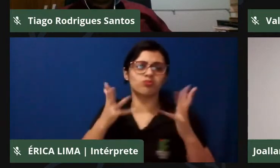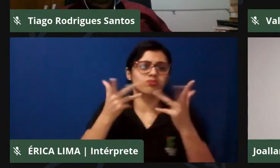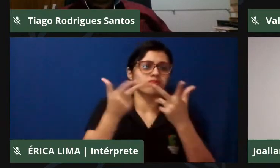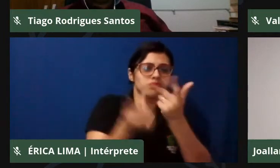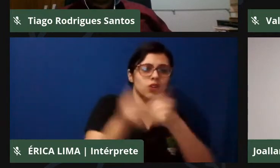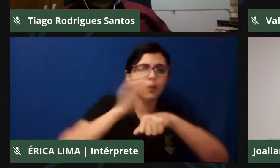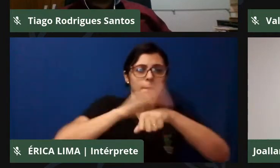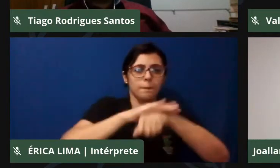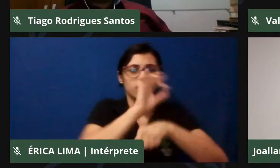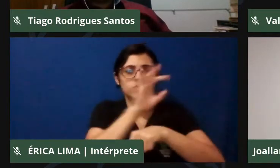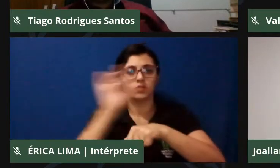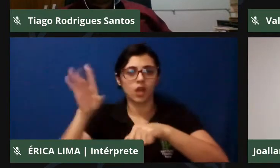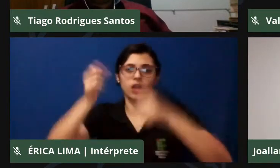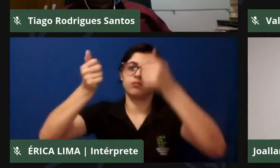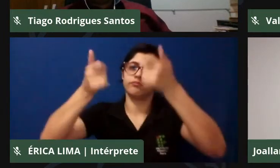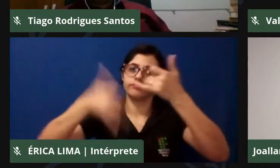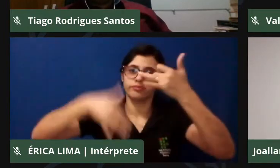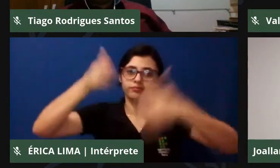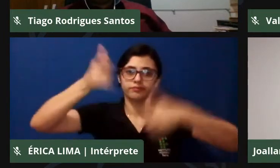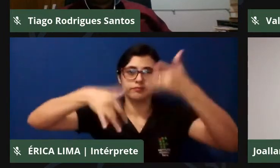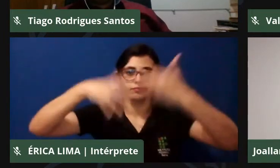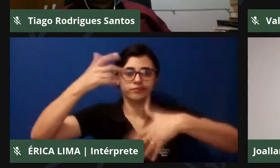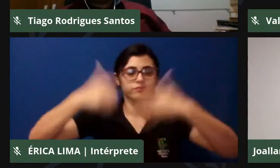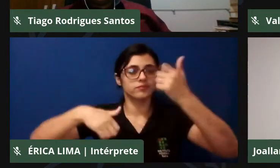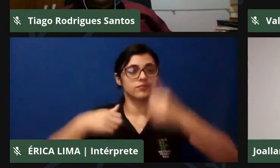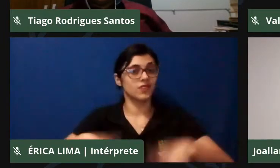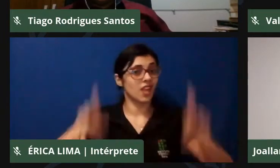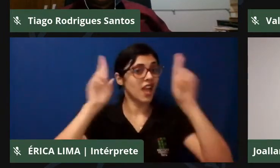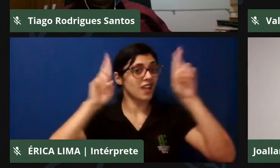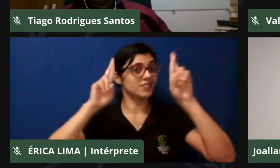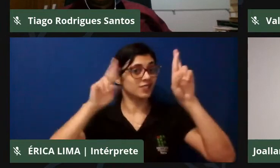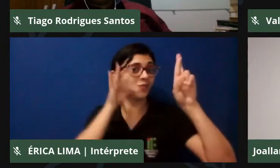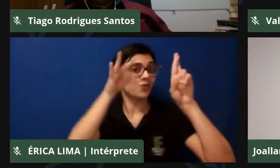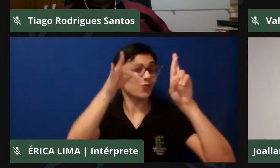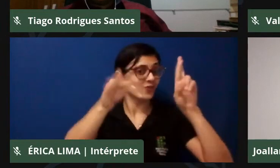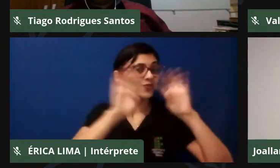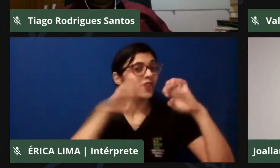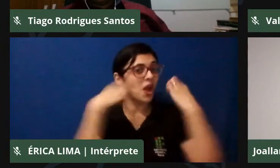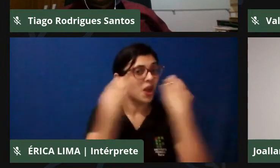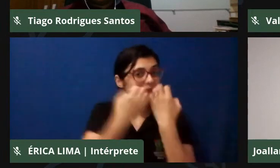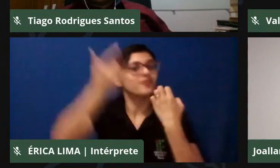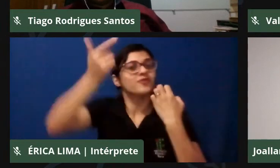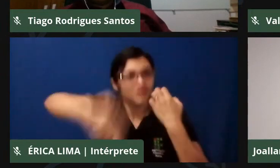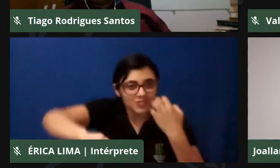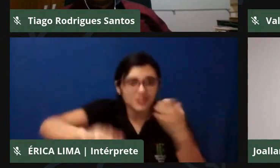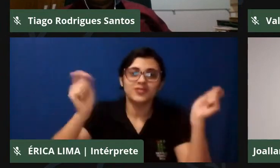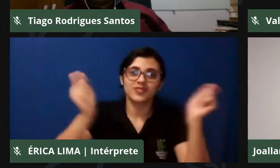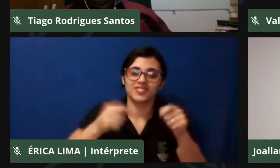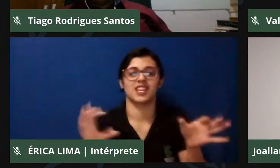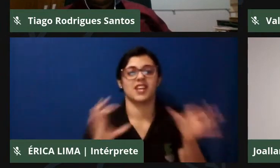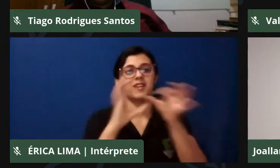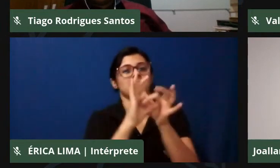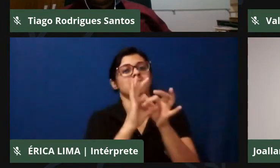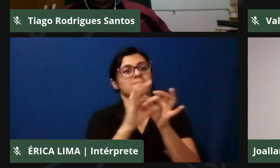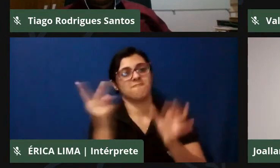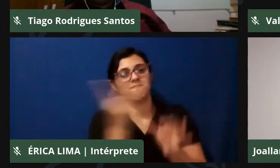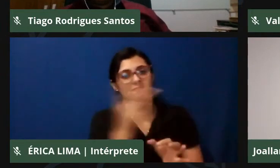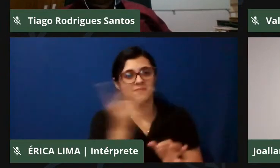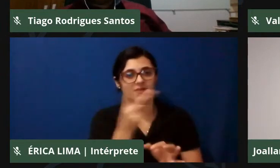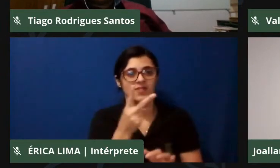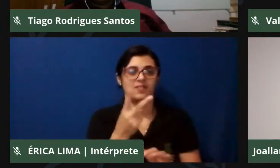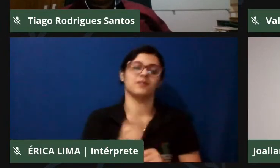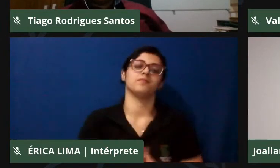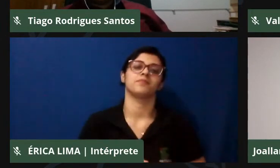vocês e espero poder contar com vocês nos próximos eventos, nas próximas atividades, né, oxalá,